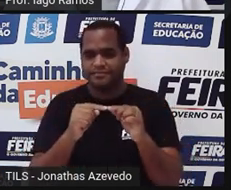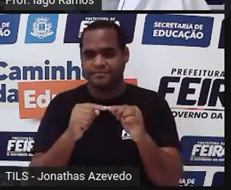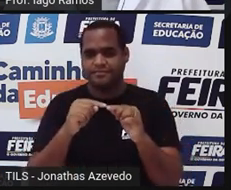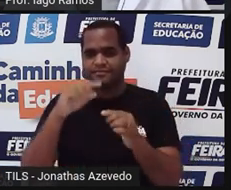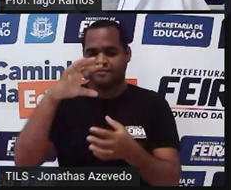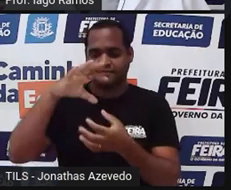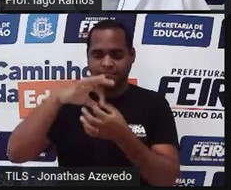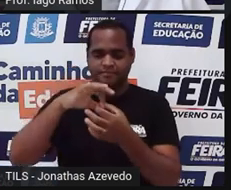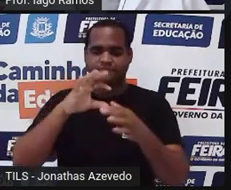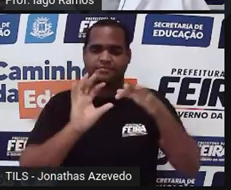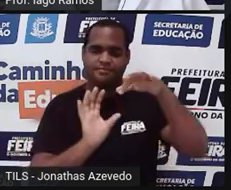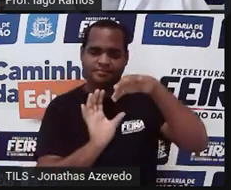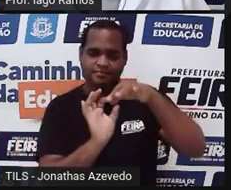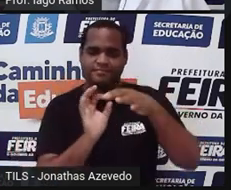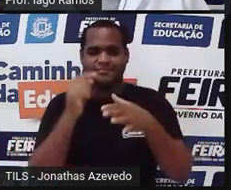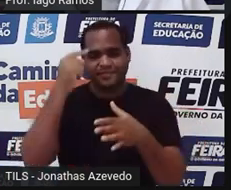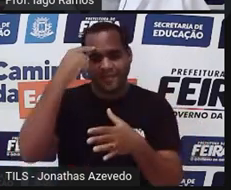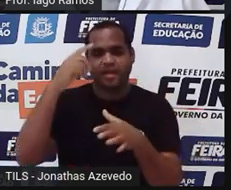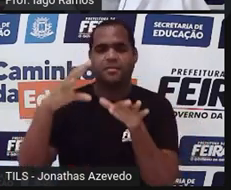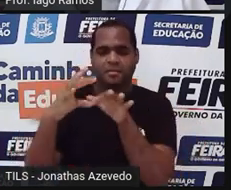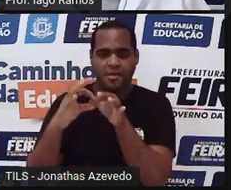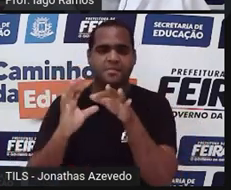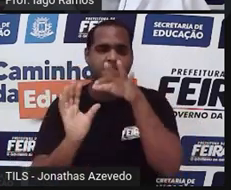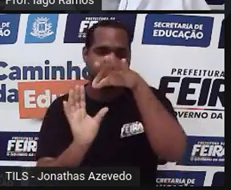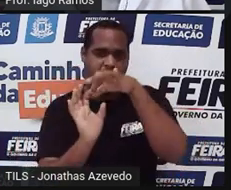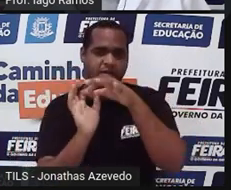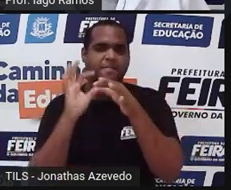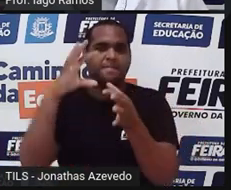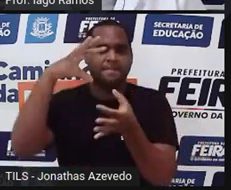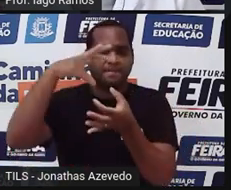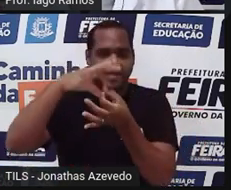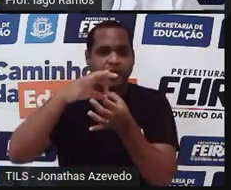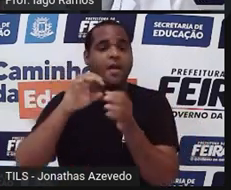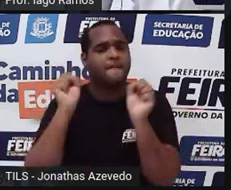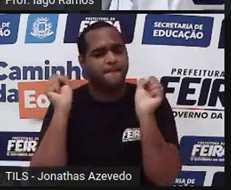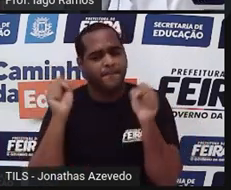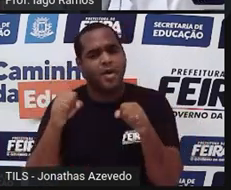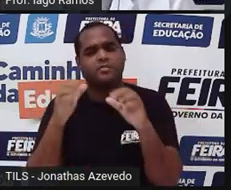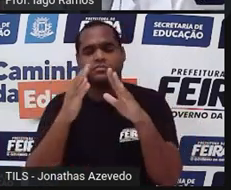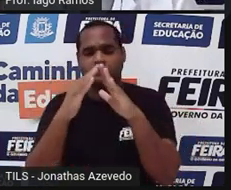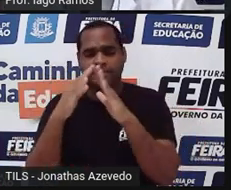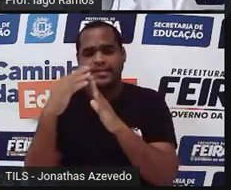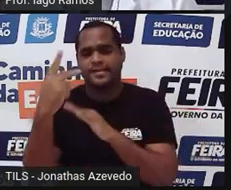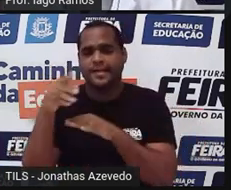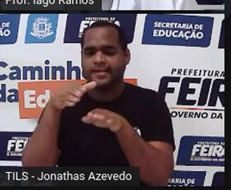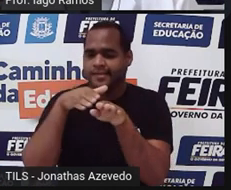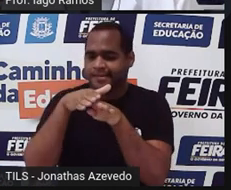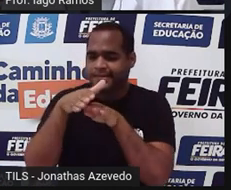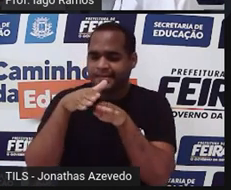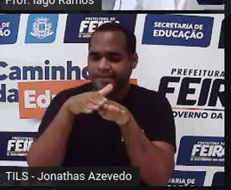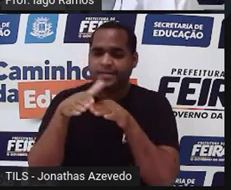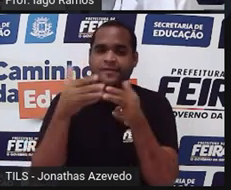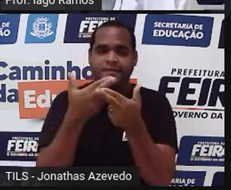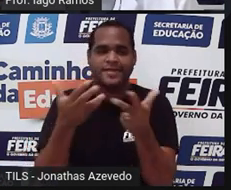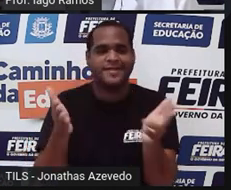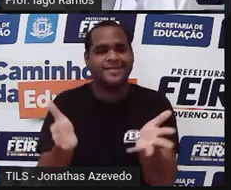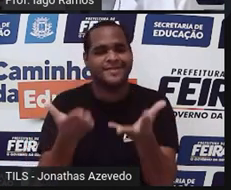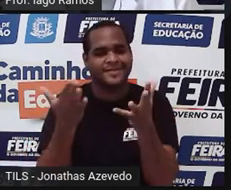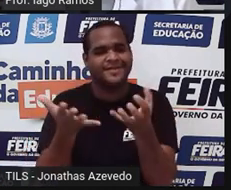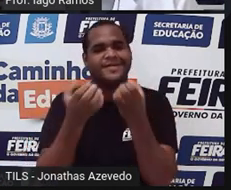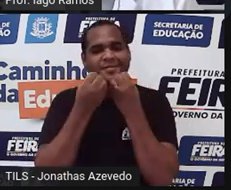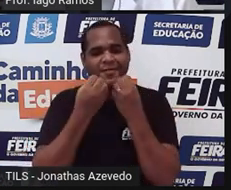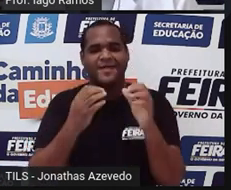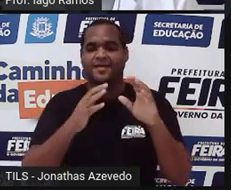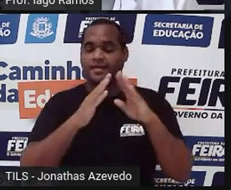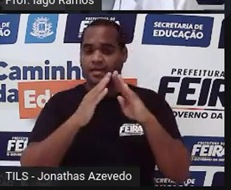Certo? As articulações. Pode testar isso em casa, viu? Eu te aconselho, te encorajo. Se